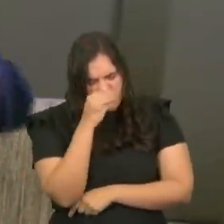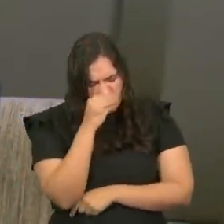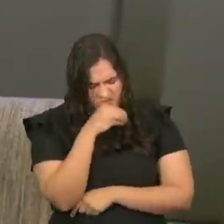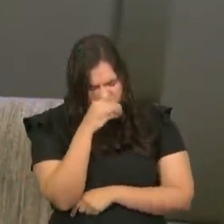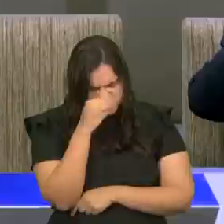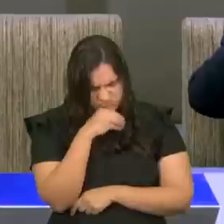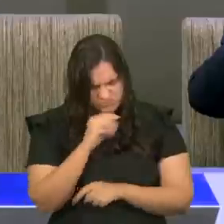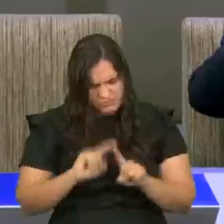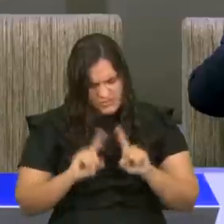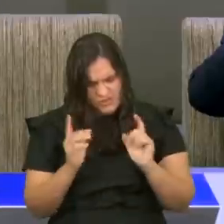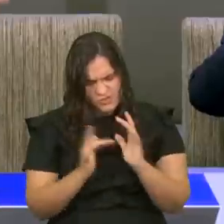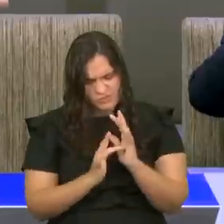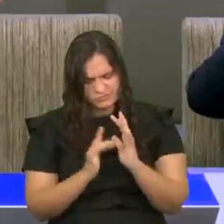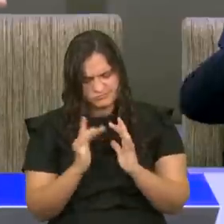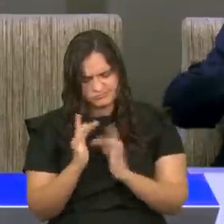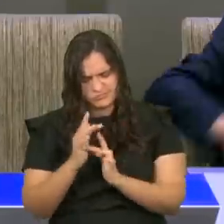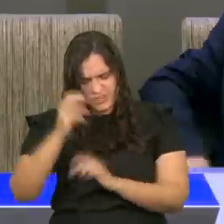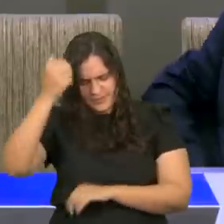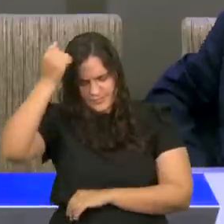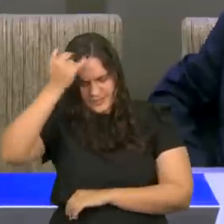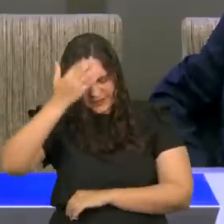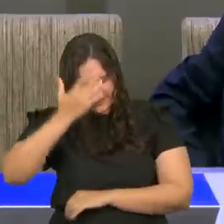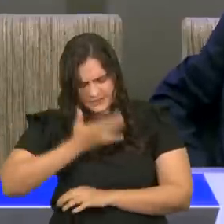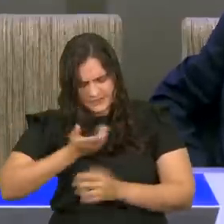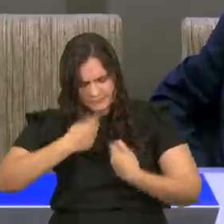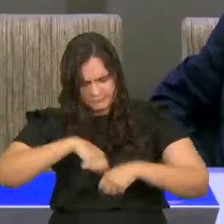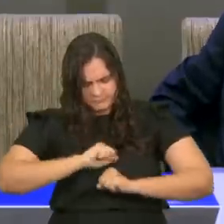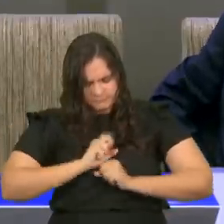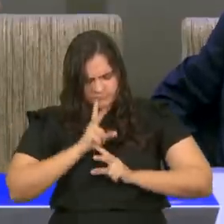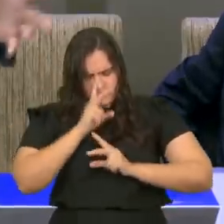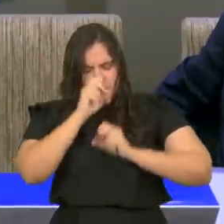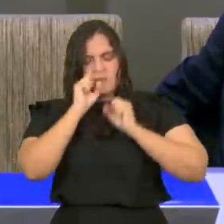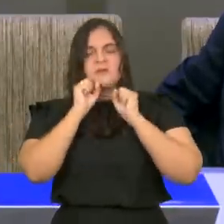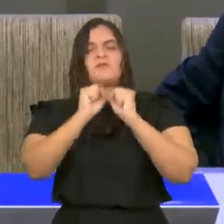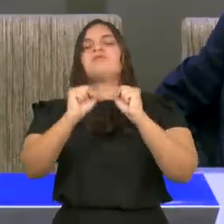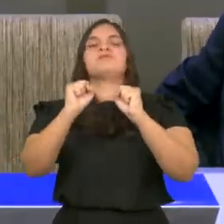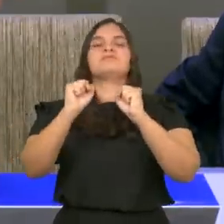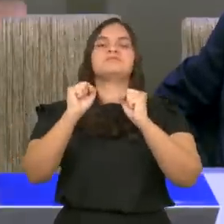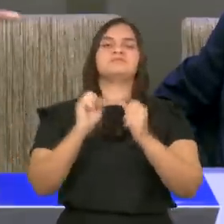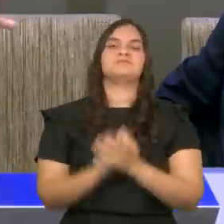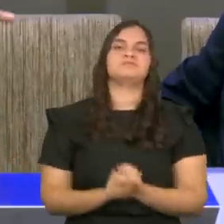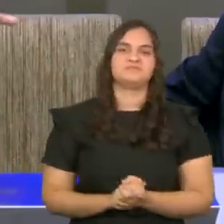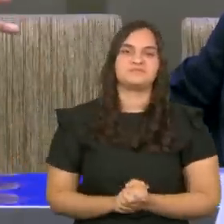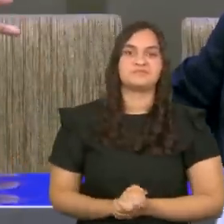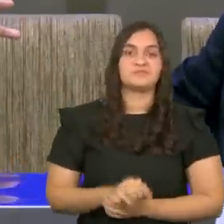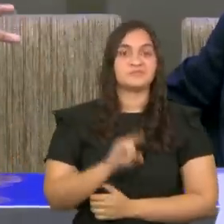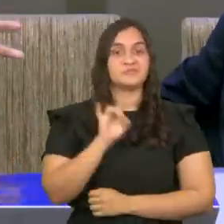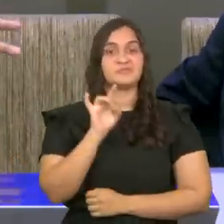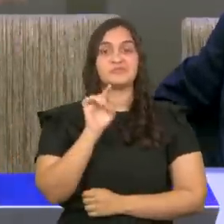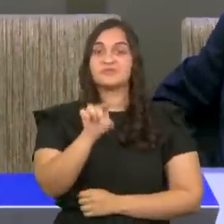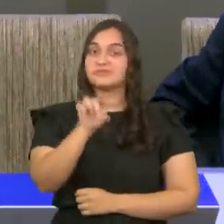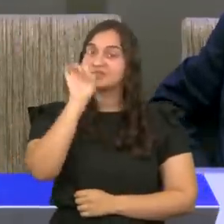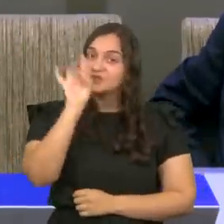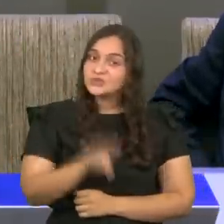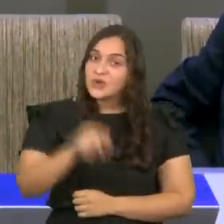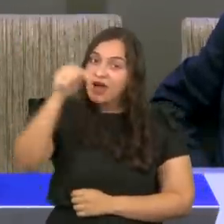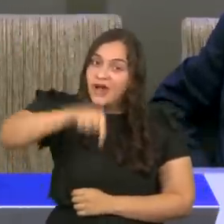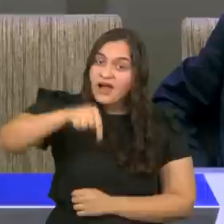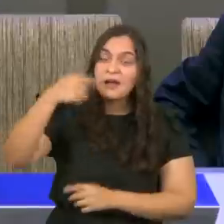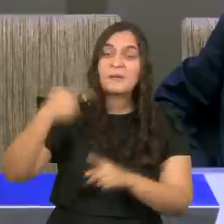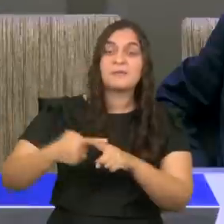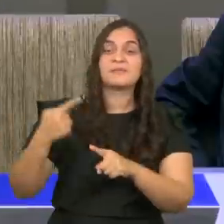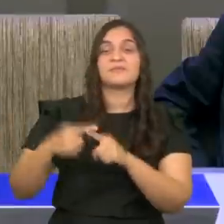Você está aqui, esta noite, porque a presença, de Deus, é que, te levanta, aleluia, e é ela, que vai